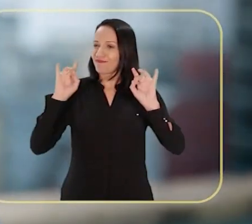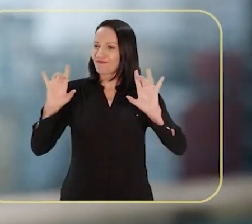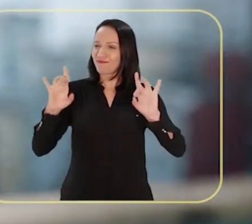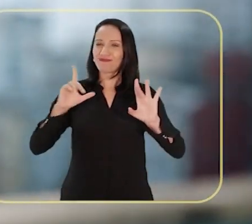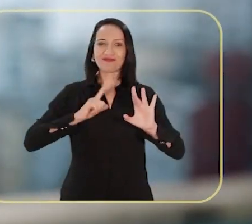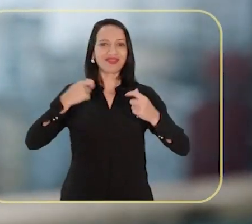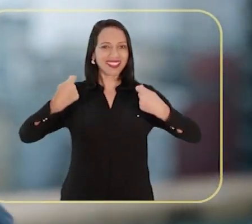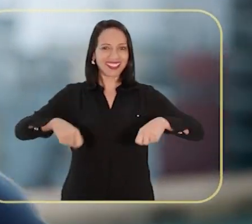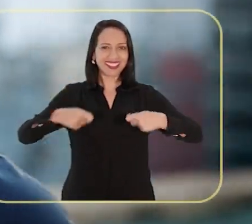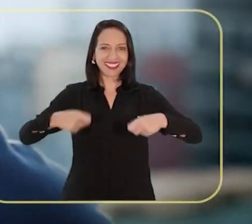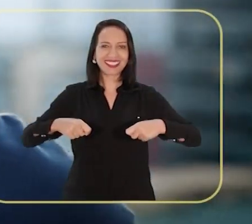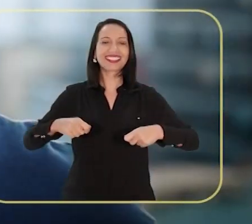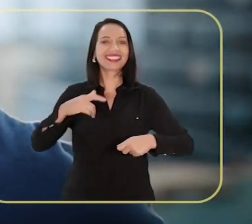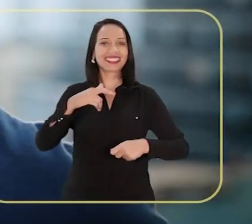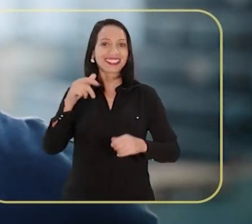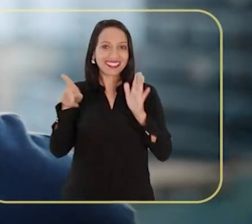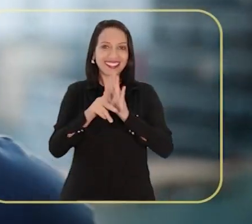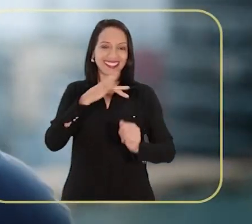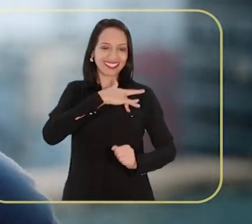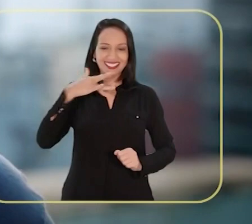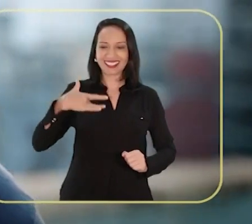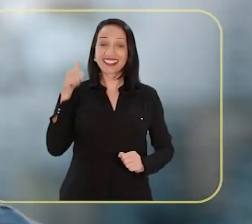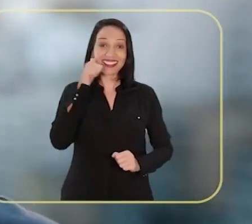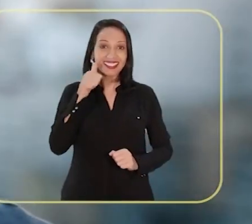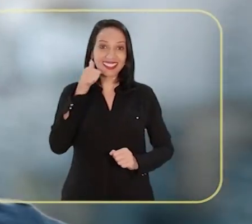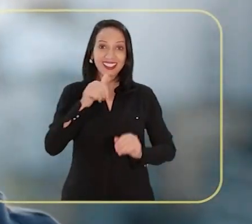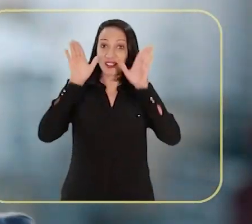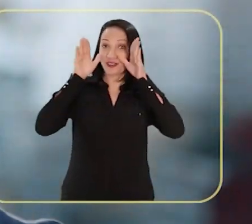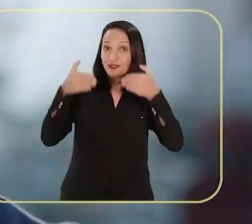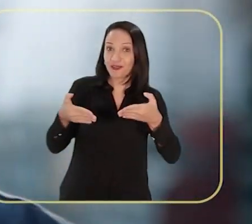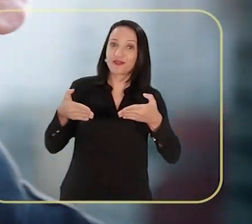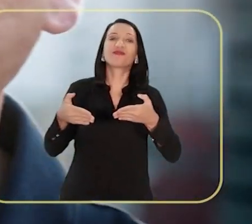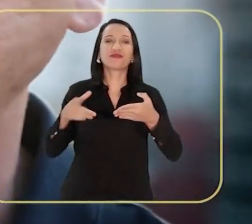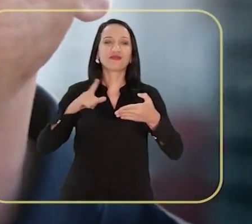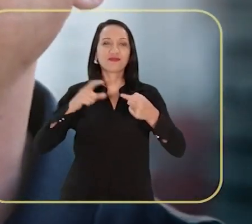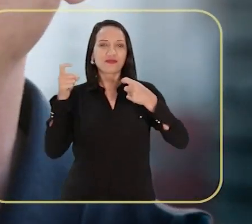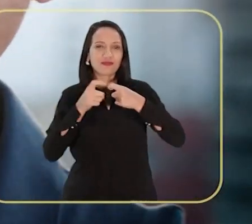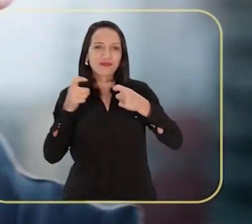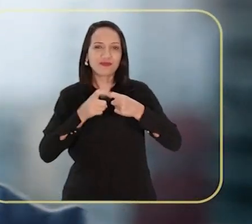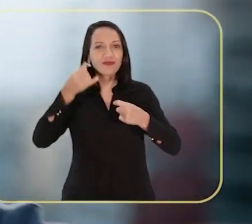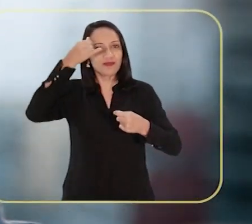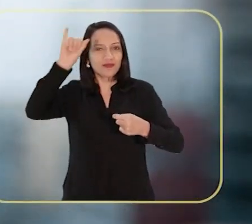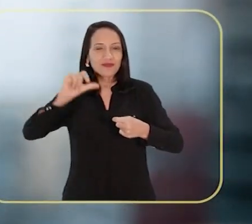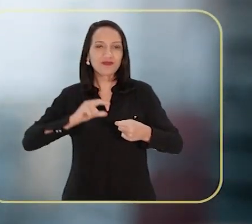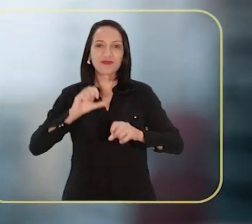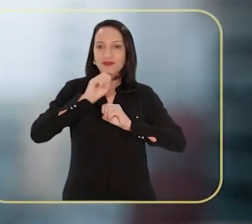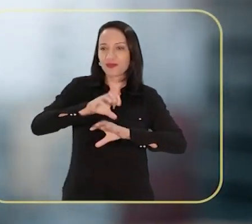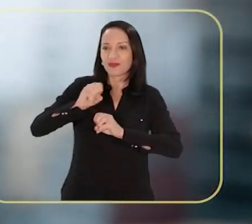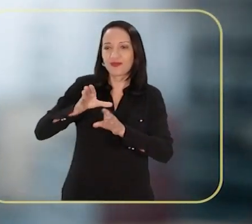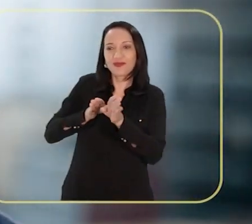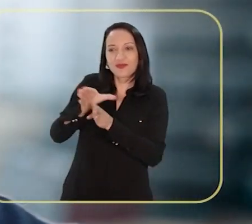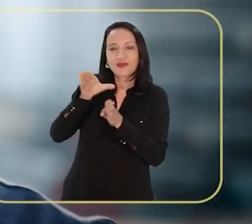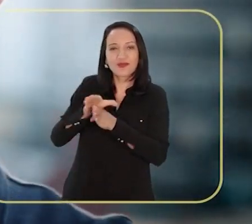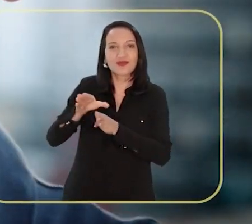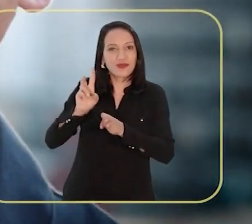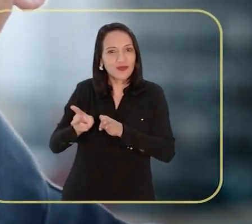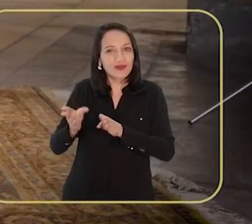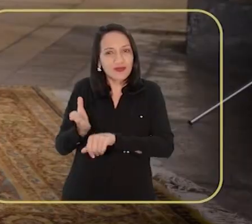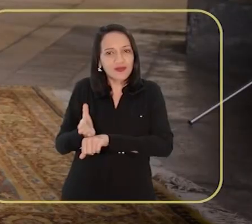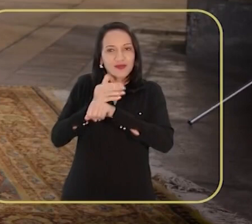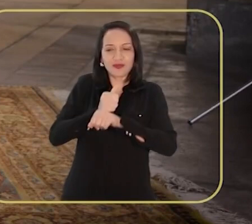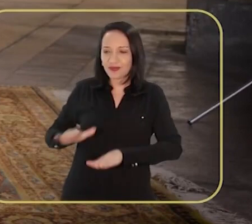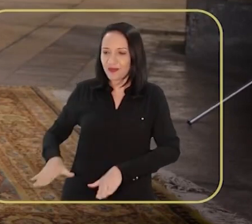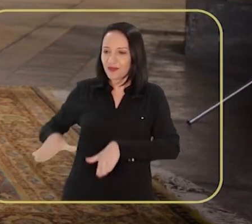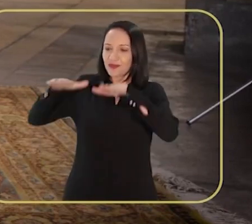especializadas nas necessidades da saúde feminina. Daremos foco para a medicina preventiva, a educação e a orientação desde